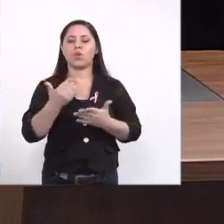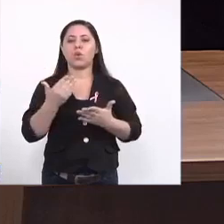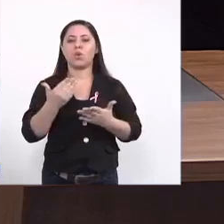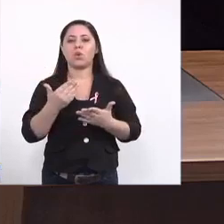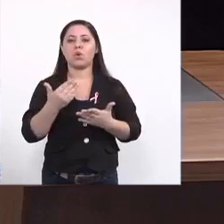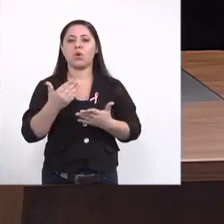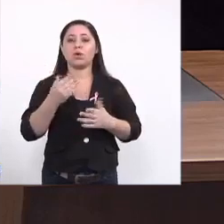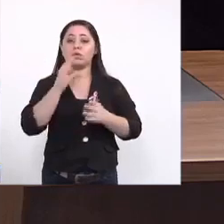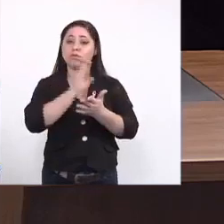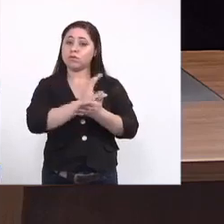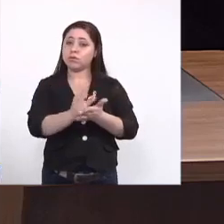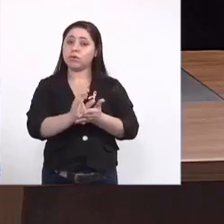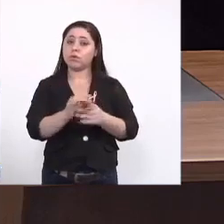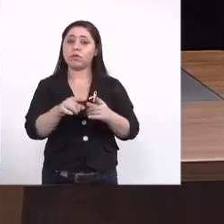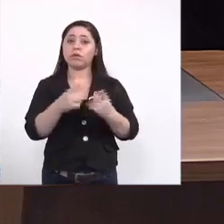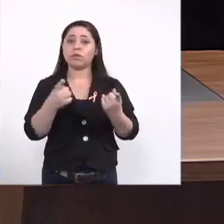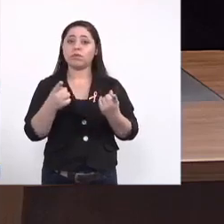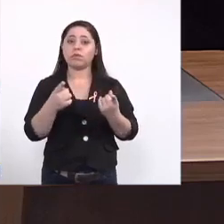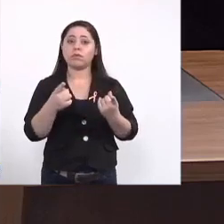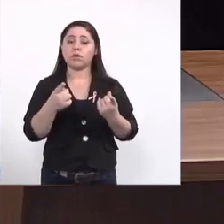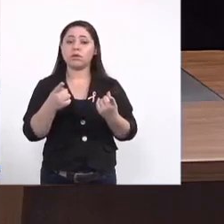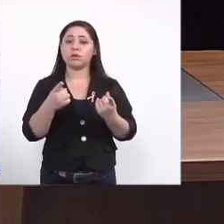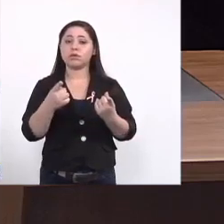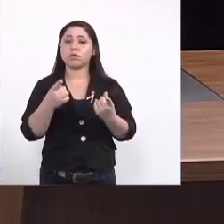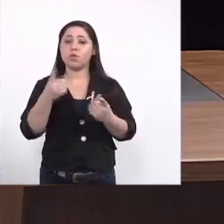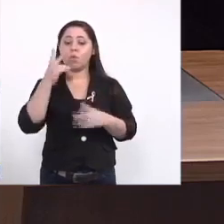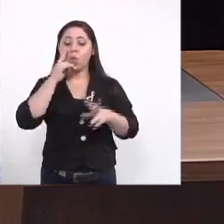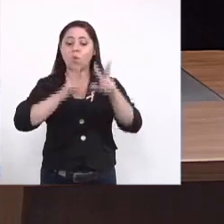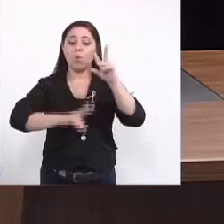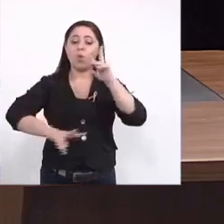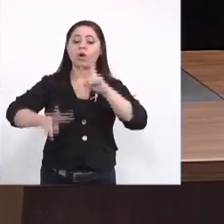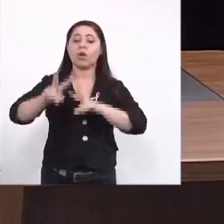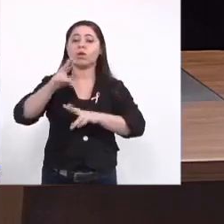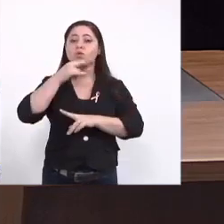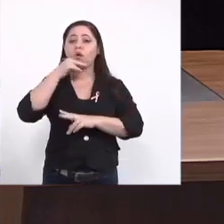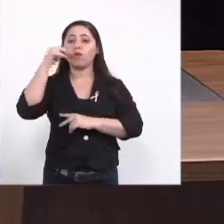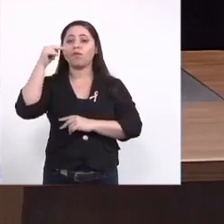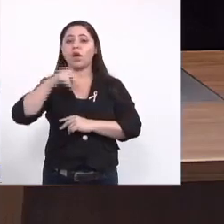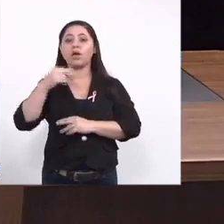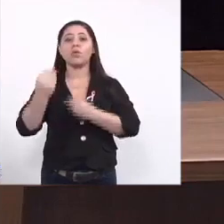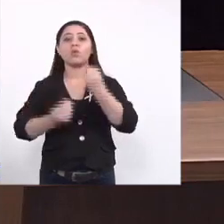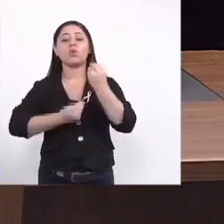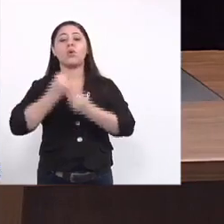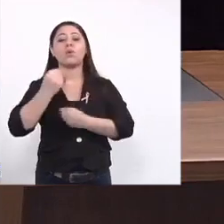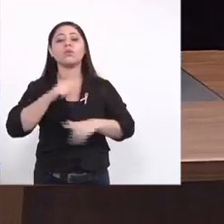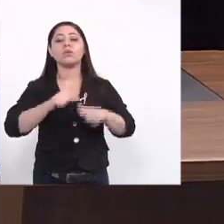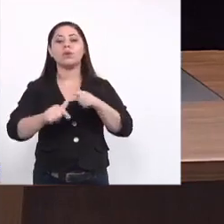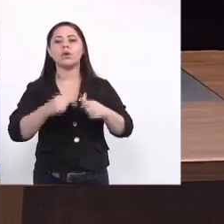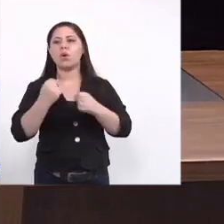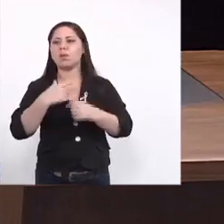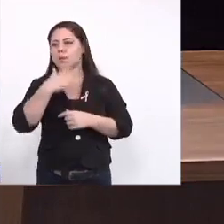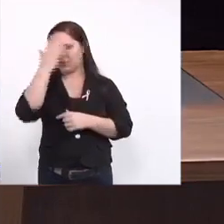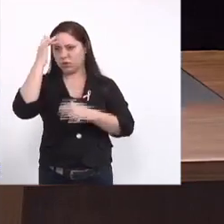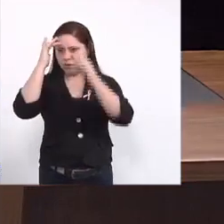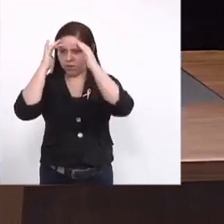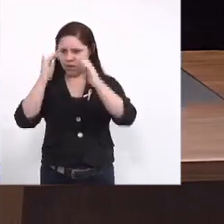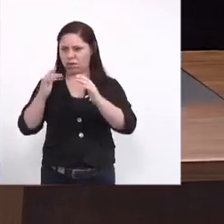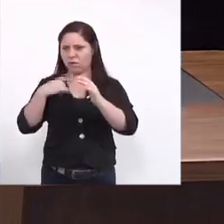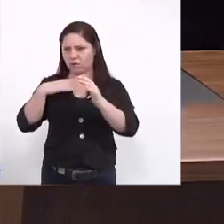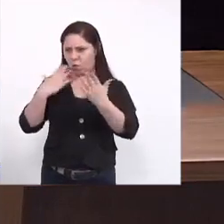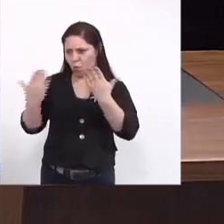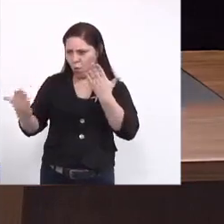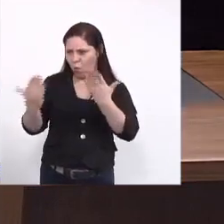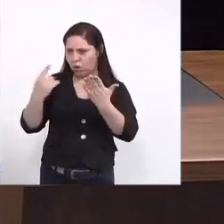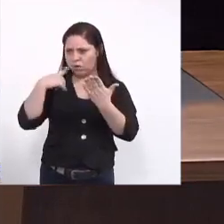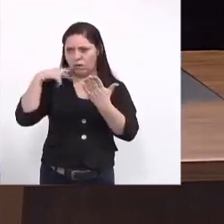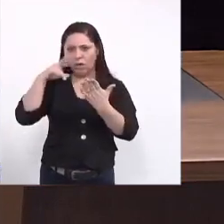é ouvido investimento e tal mas esse olhar atento principalmente em novembro que a vai trabalhar como é que a pessoa vai reconhecer o profissional que trabalha se ele olha